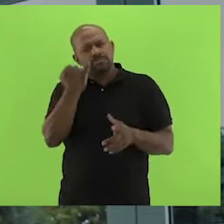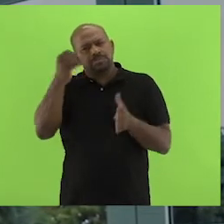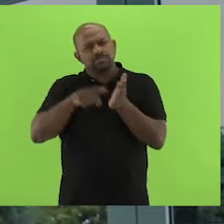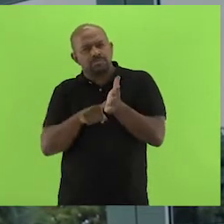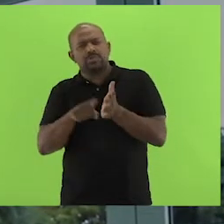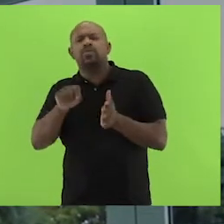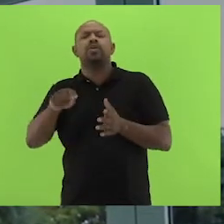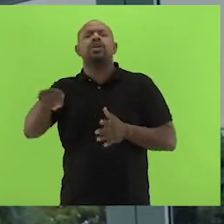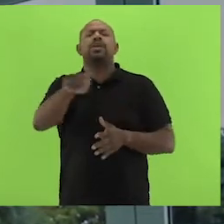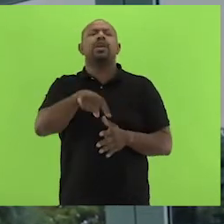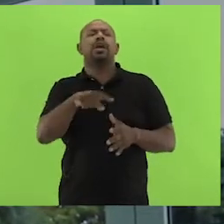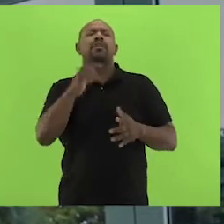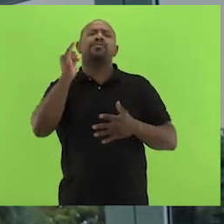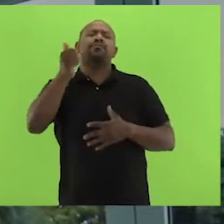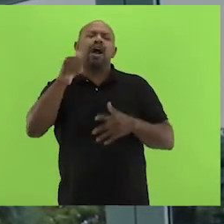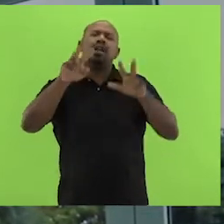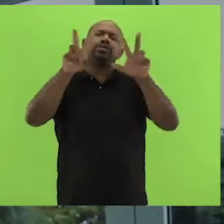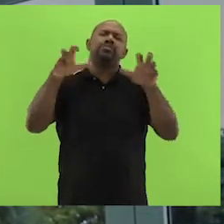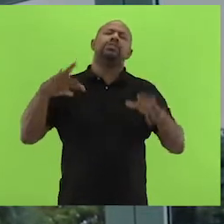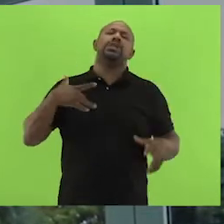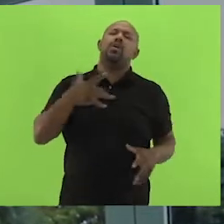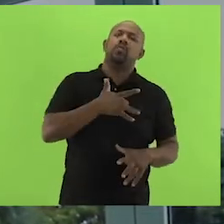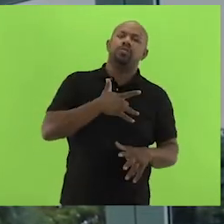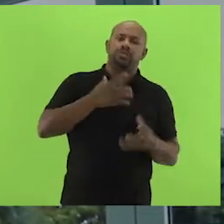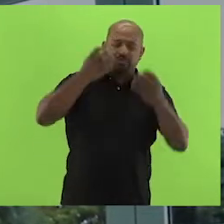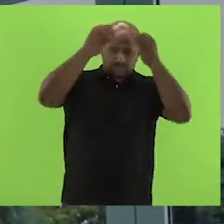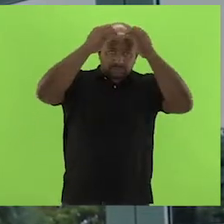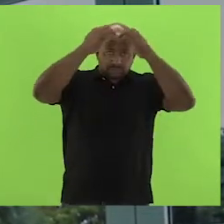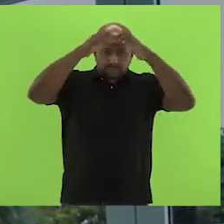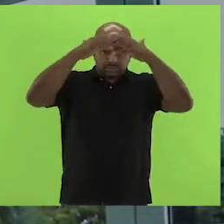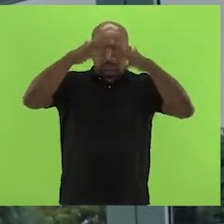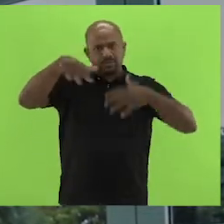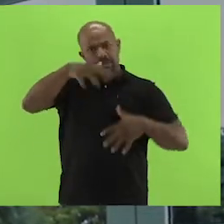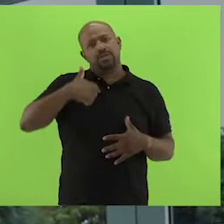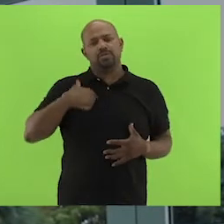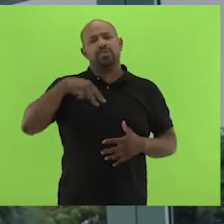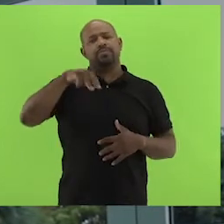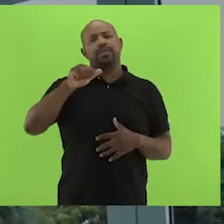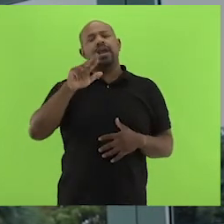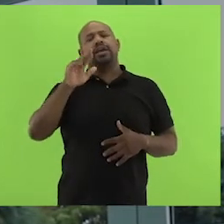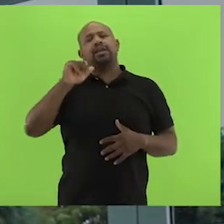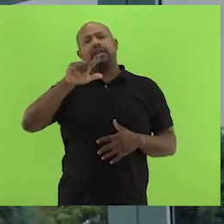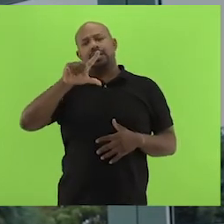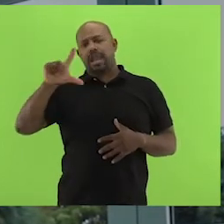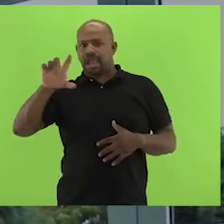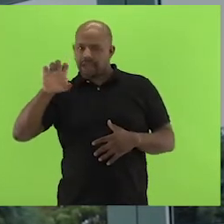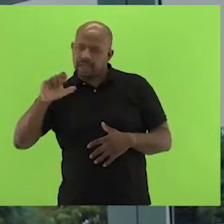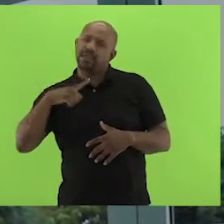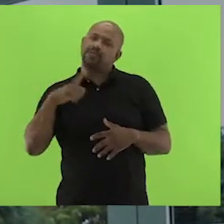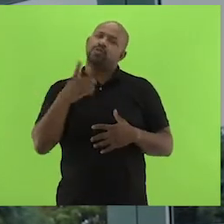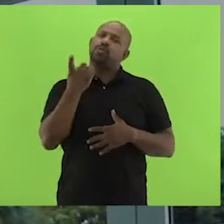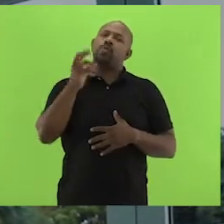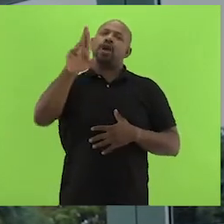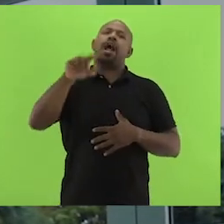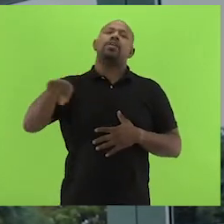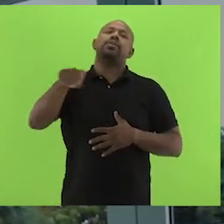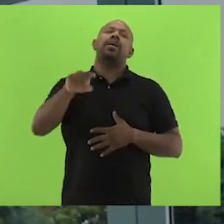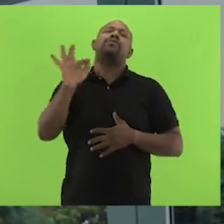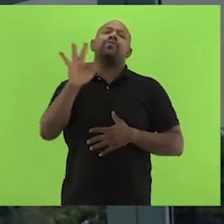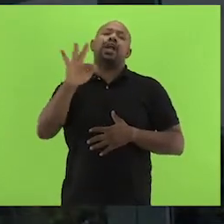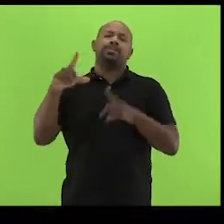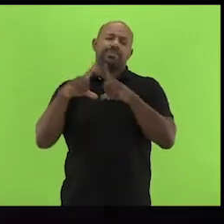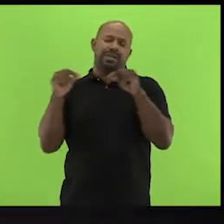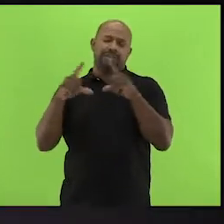imprensa fala sobre saúde e que povoa a cabeça dos brasileiros. Eu sou Mariela de Oliveira Costa, fiz meu doutorado na Universidade de